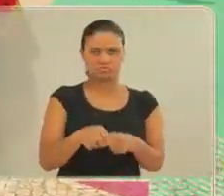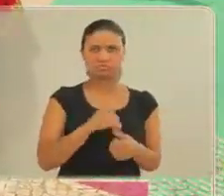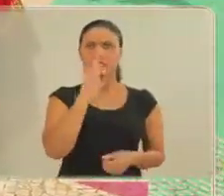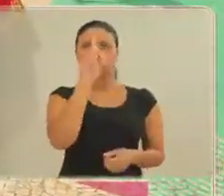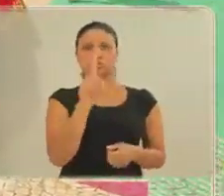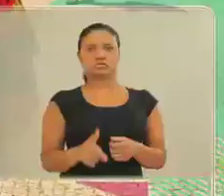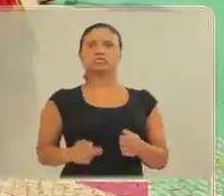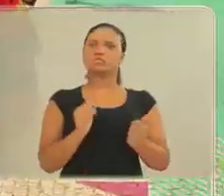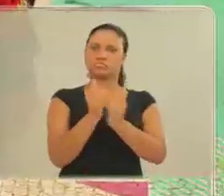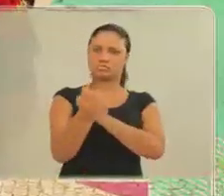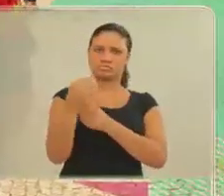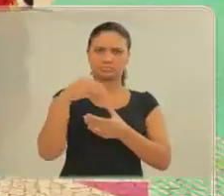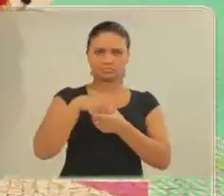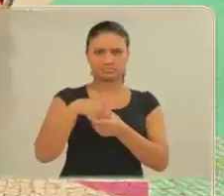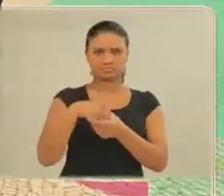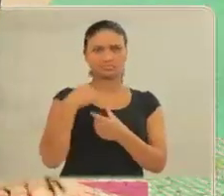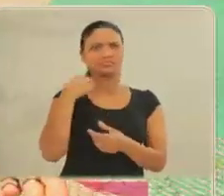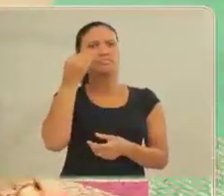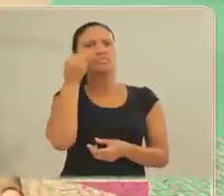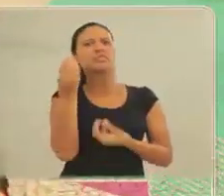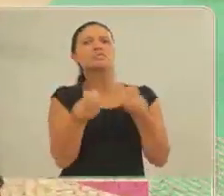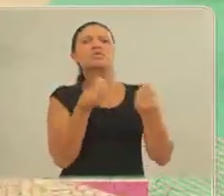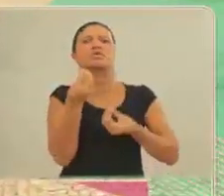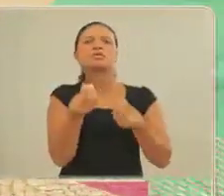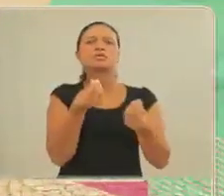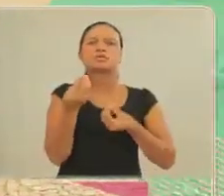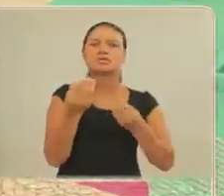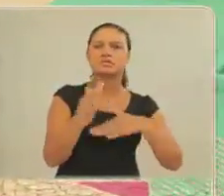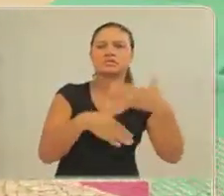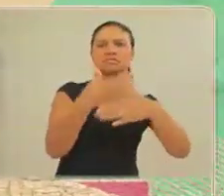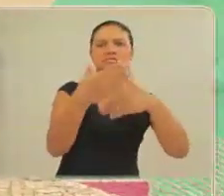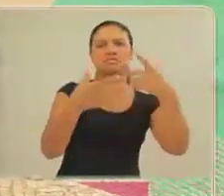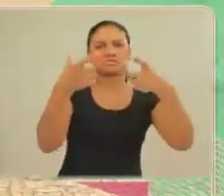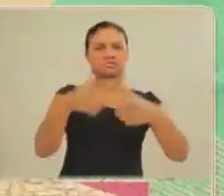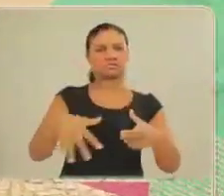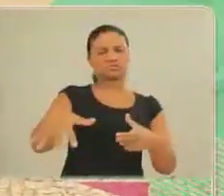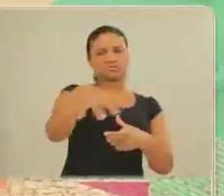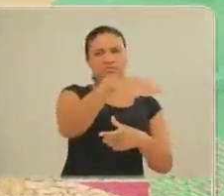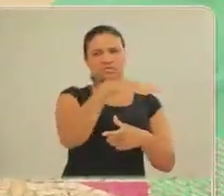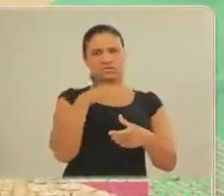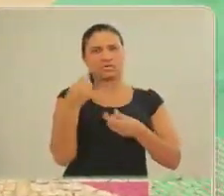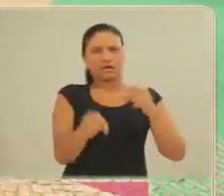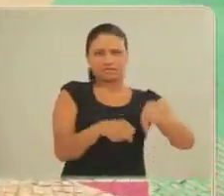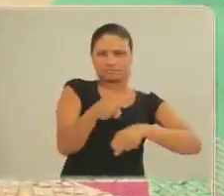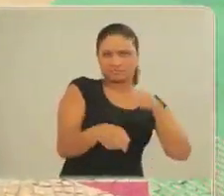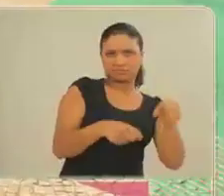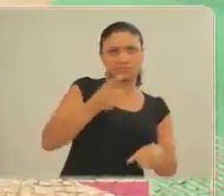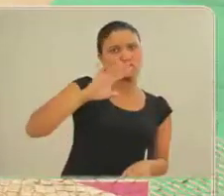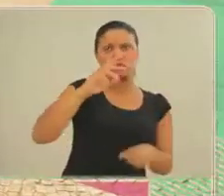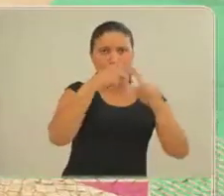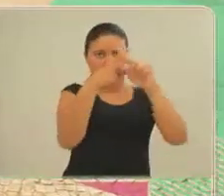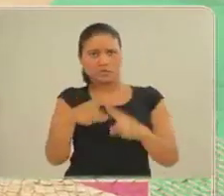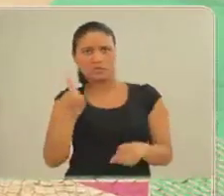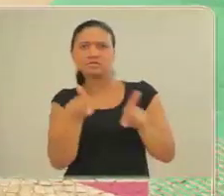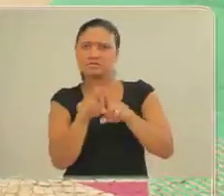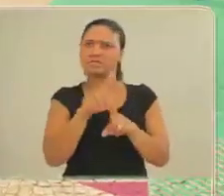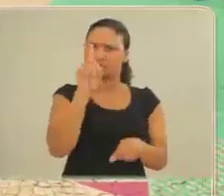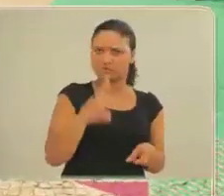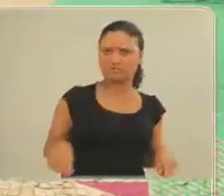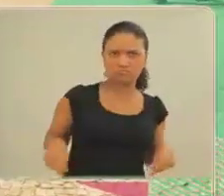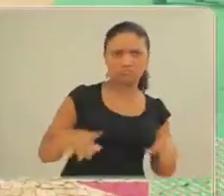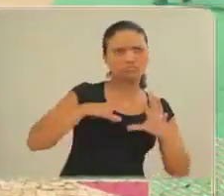diretor para a Desportiva. Eu tento desenvolver no Estado o andar de bicicleta, não só a competição,